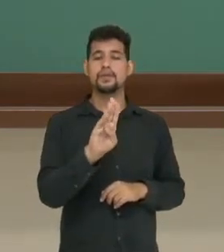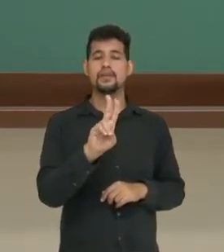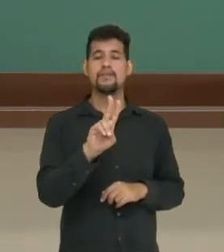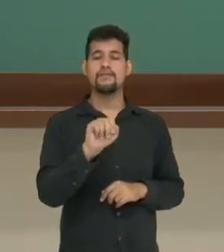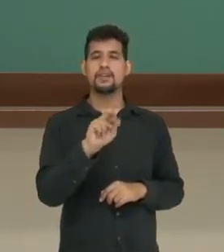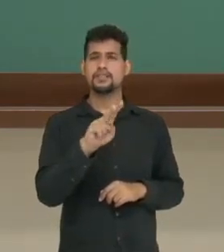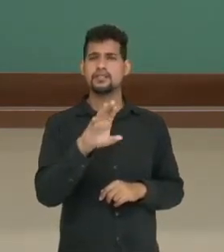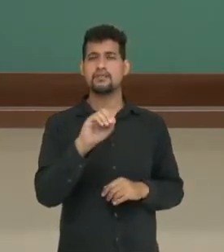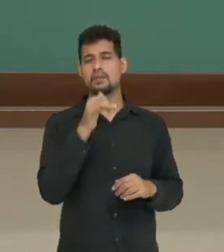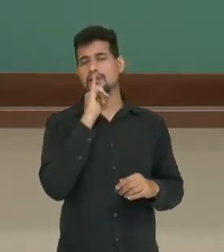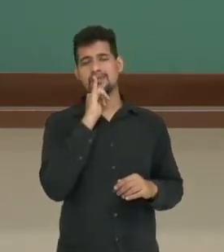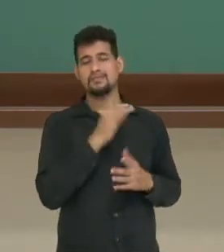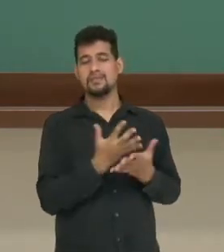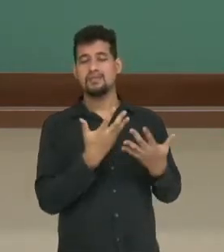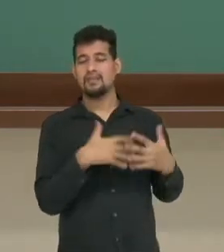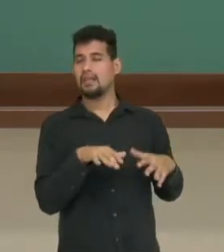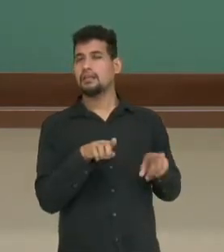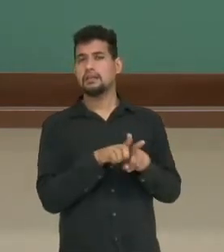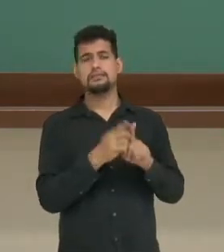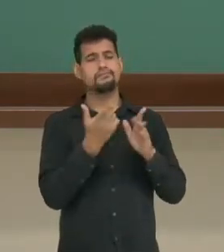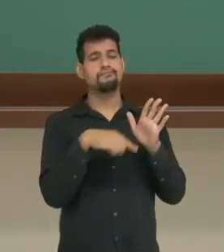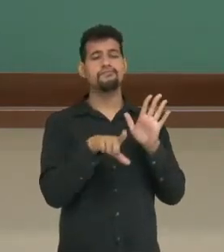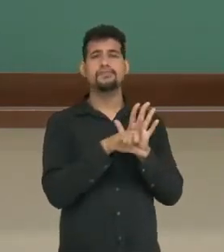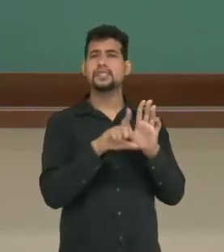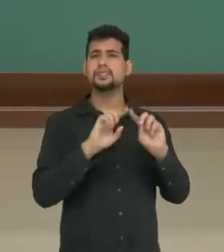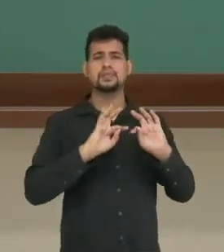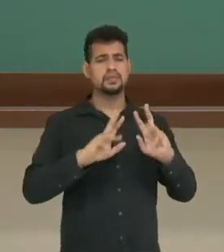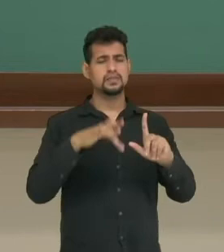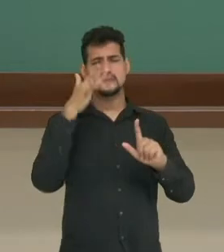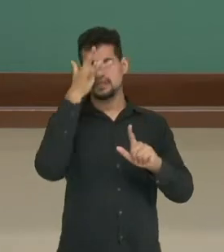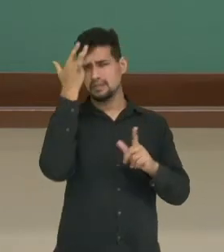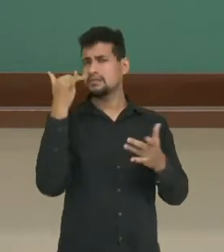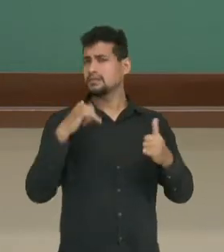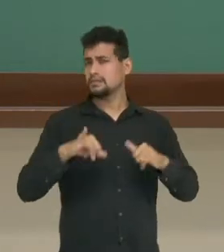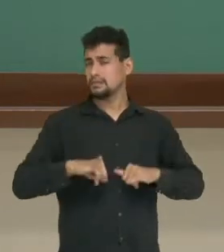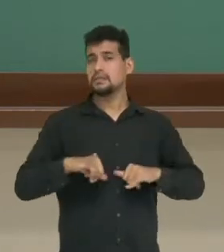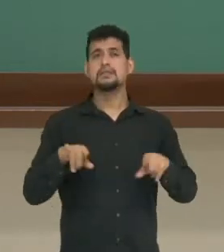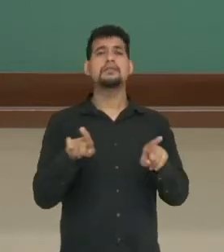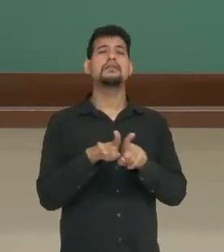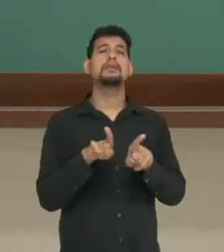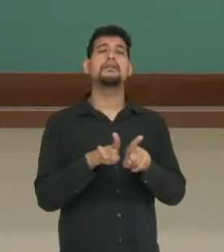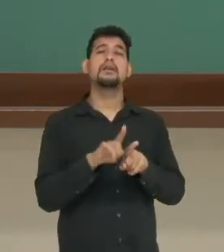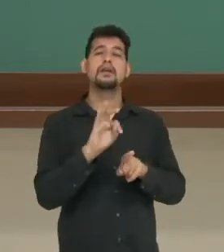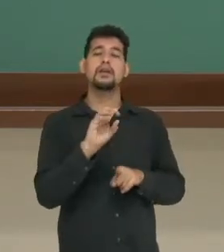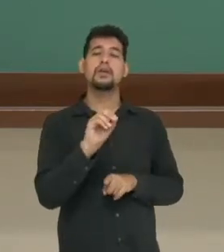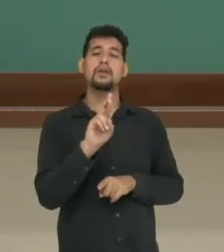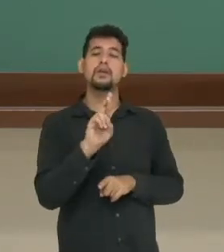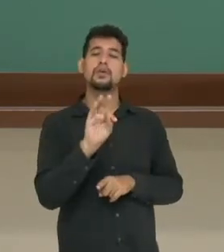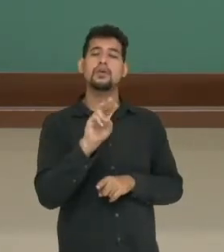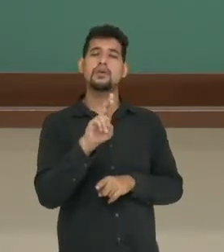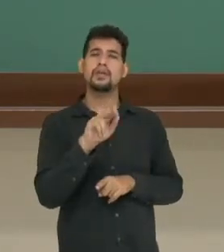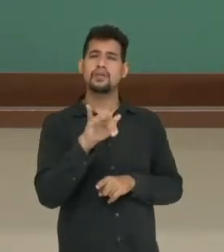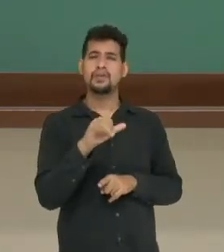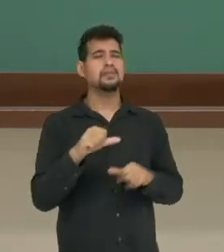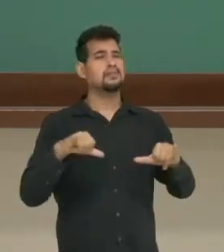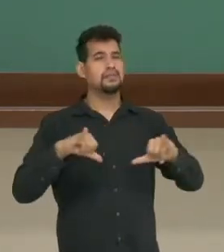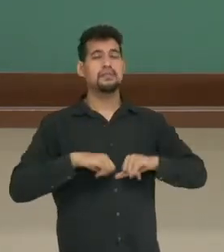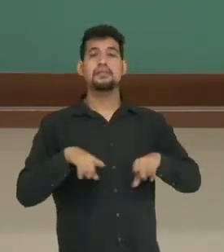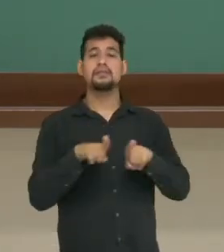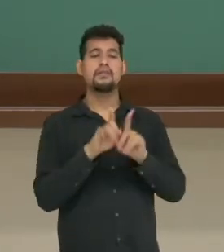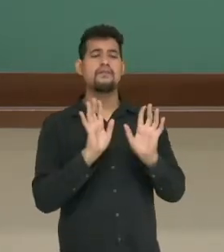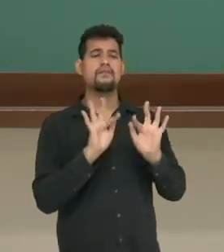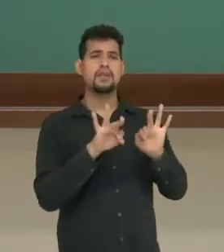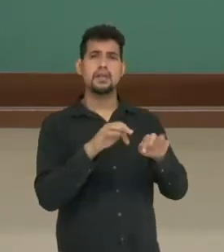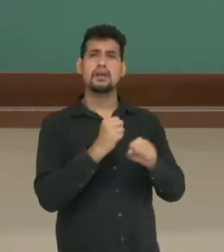foi uma lei que atingiu tanto os presos políticos quanto os próprios torturadores. Também ainda, no finalzinho